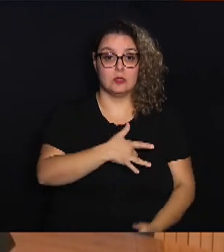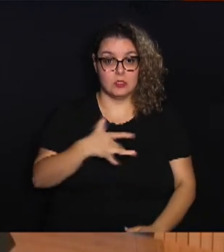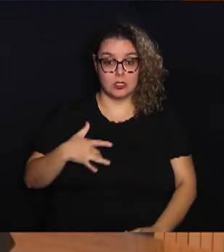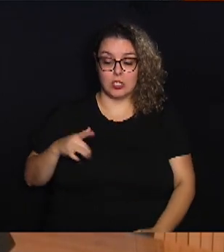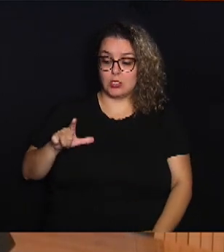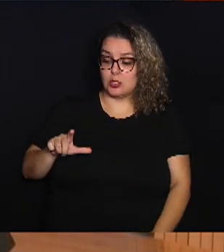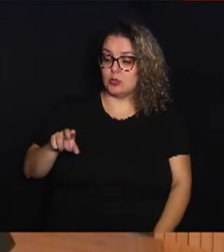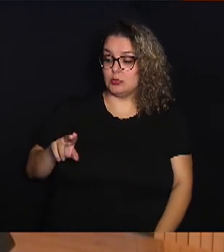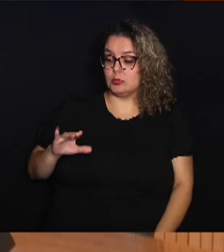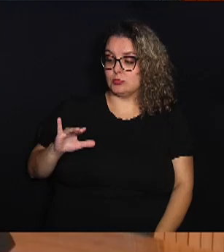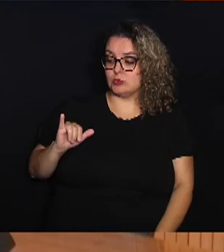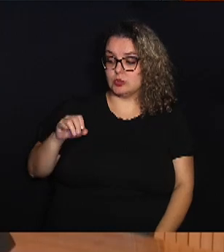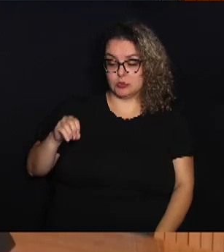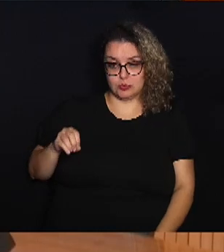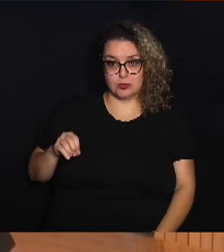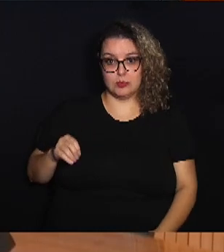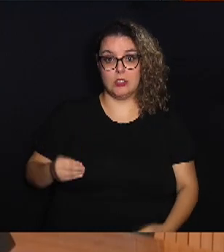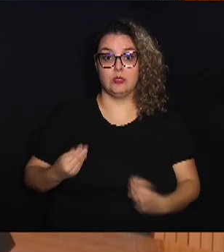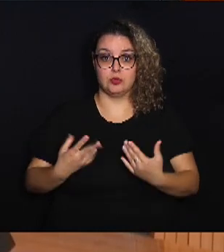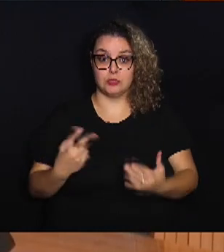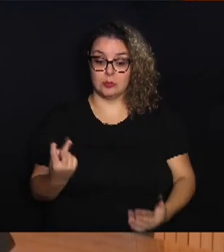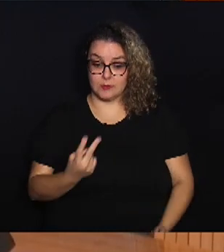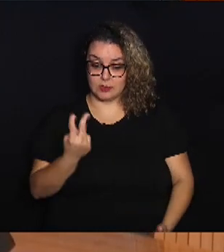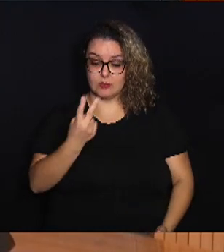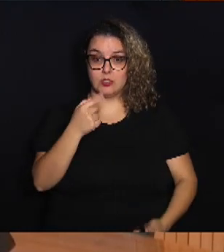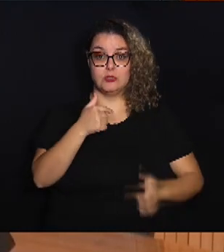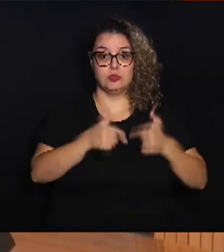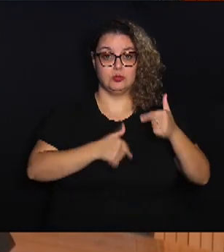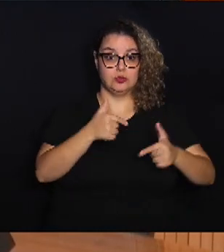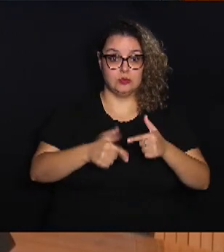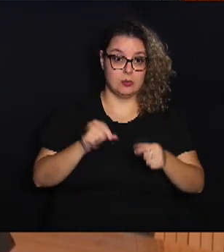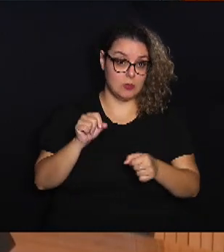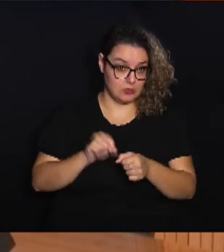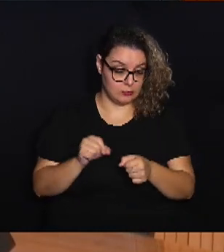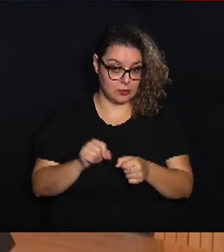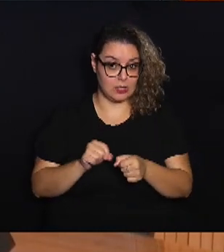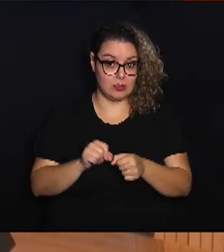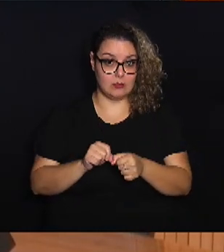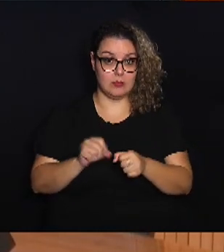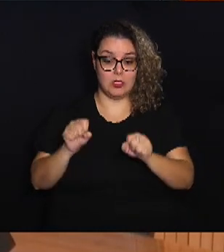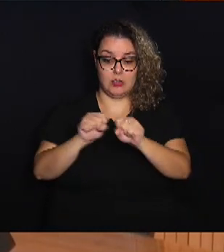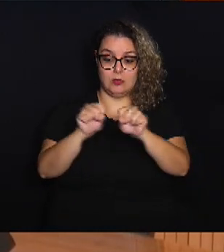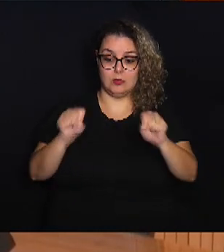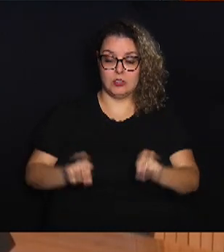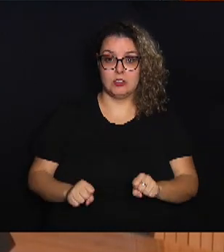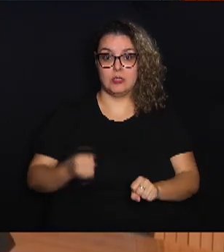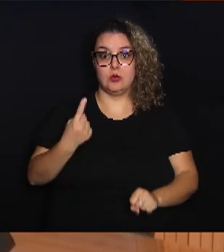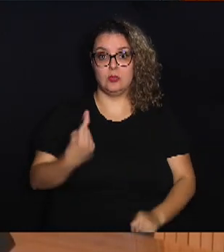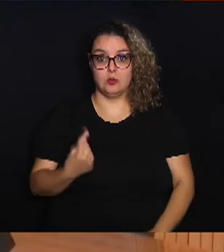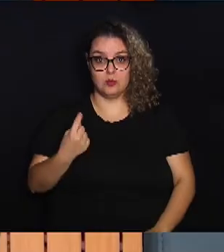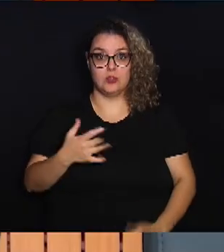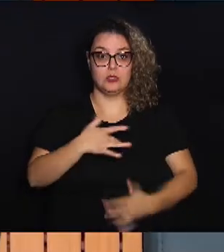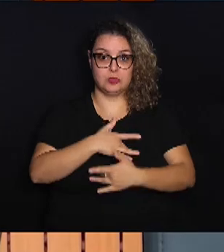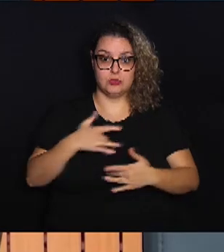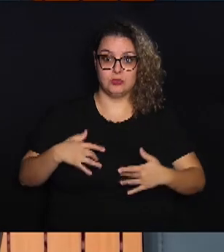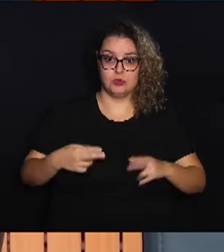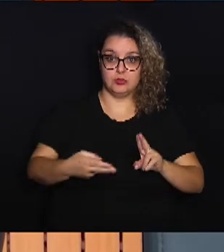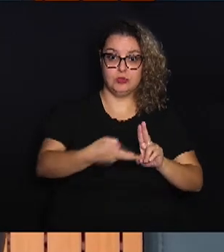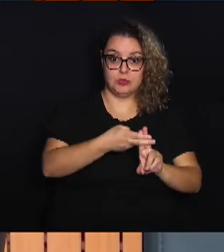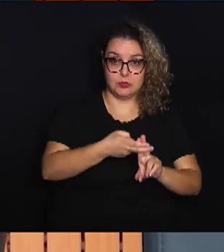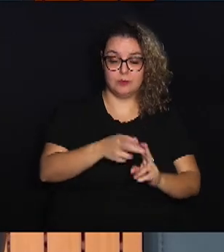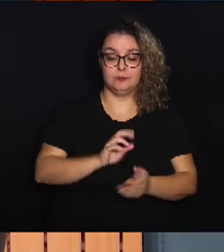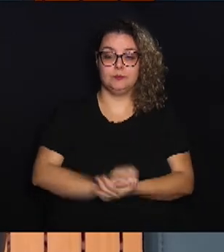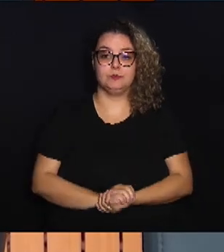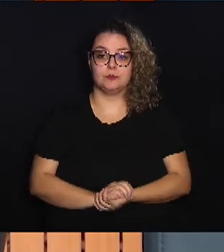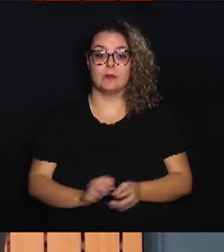Rodrigues, trouxe a valorização do trabalho realizado pelo Sistema Único de Saúde, o SUS. O SUS,